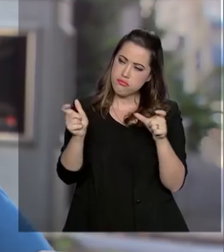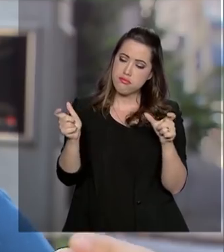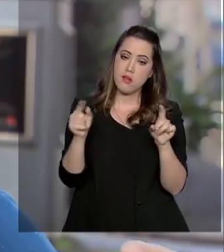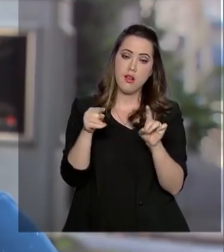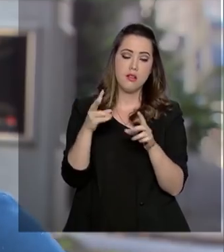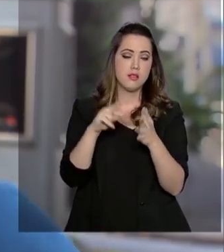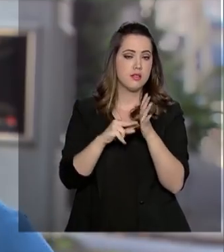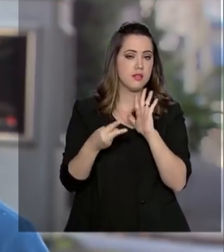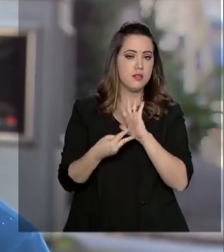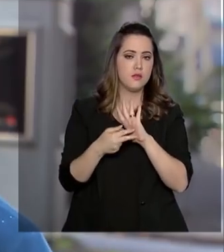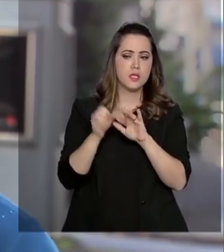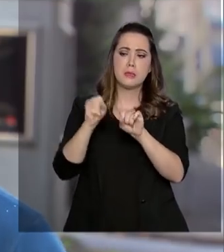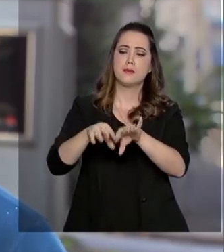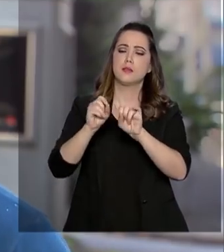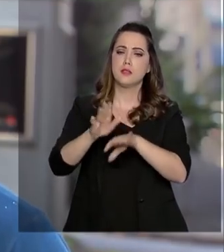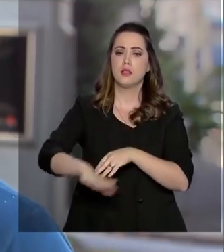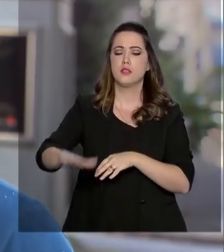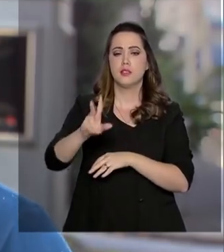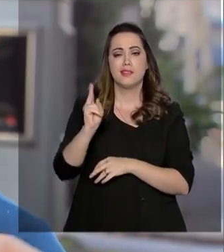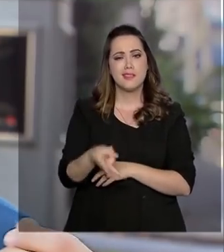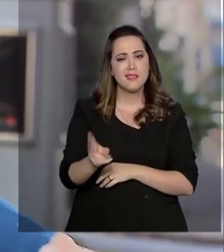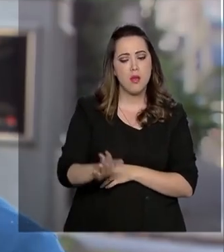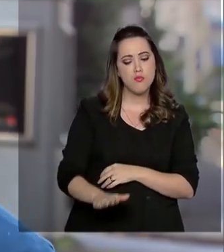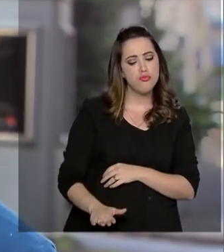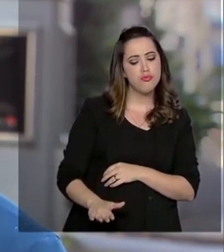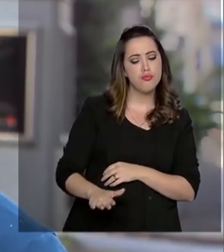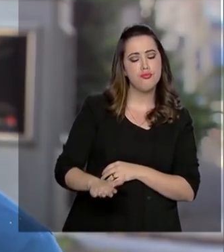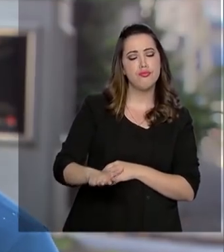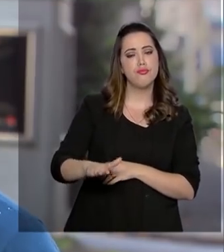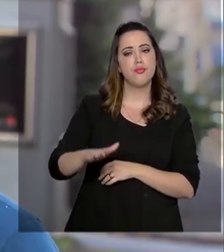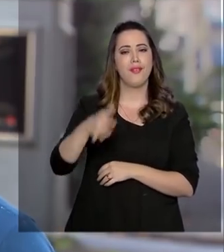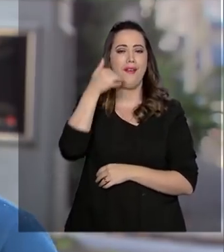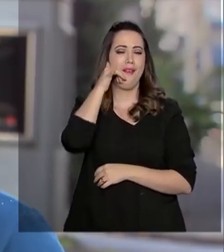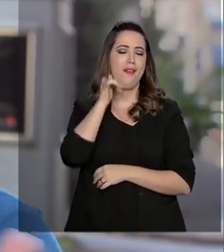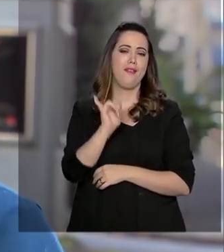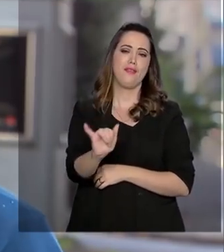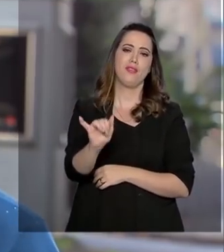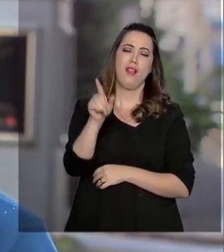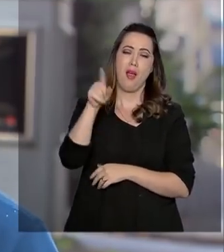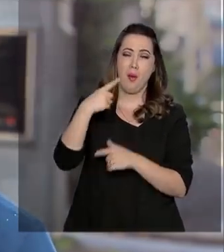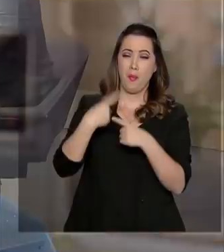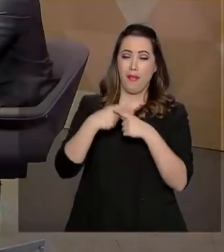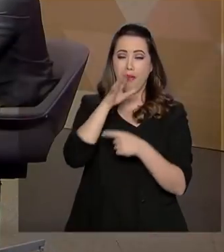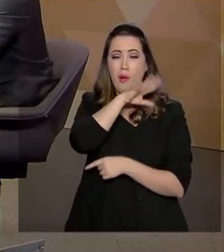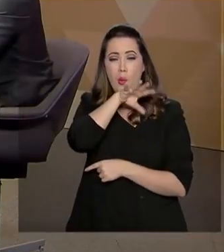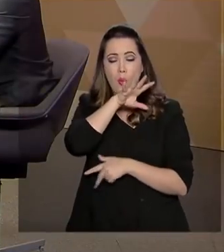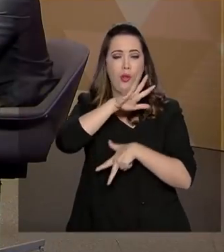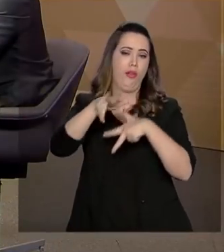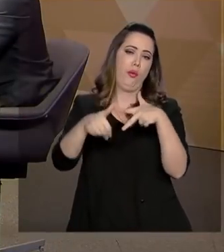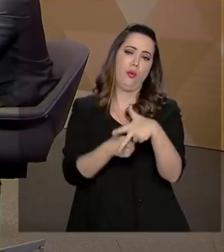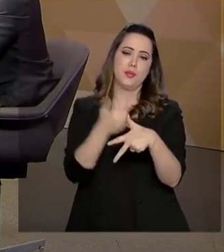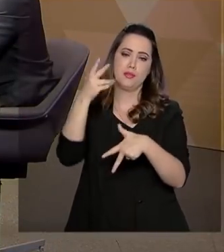em educar as crianças, desde cedo, do quanto é prejudicial, por exemplo, a corrupção no nosso país?